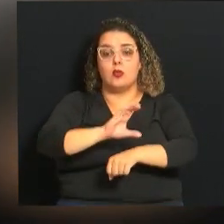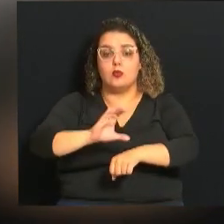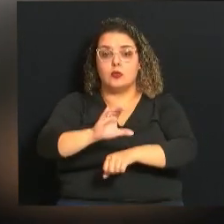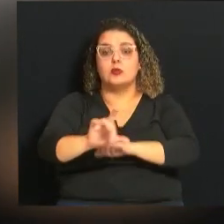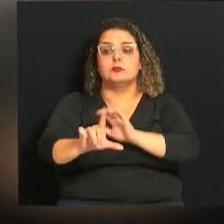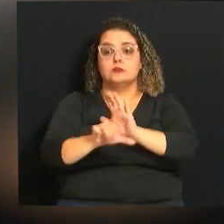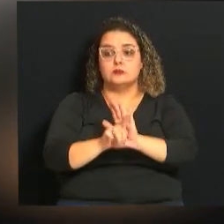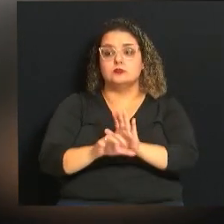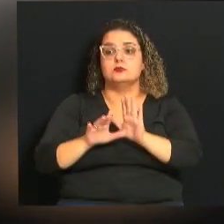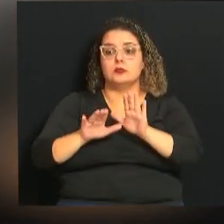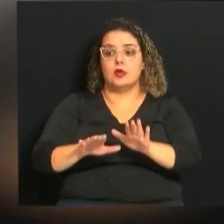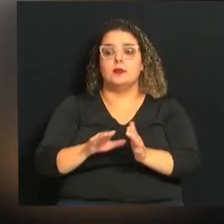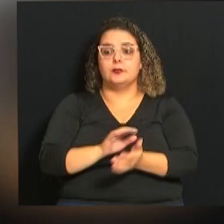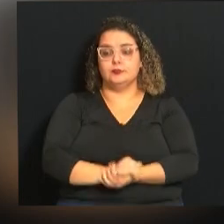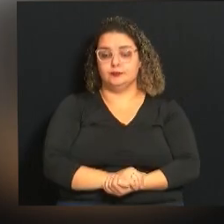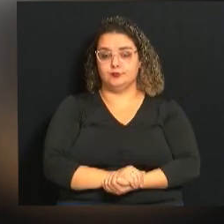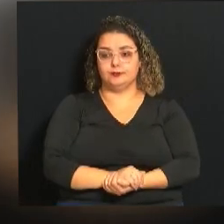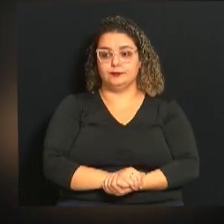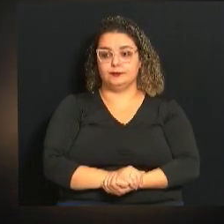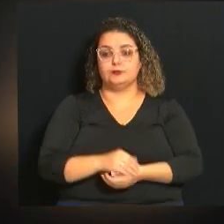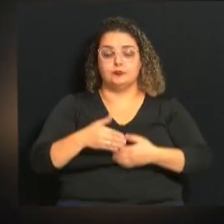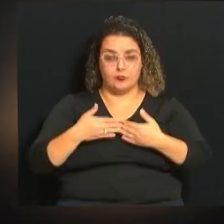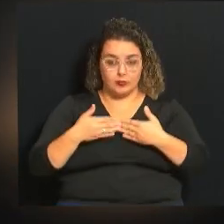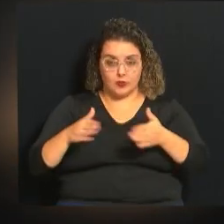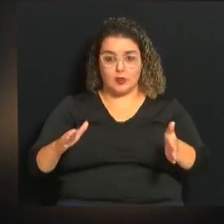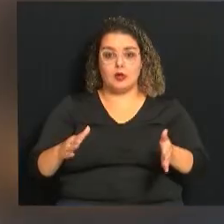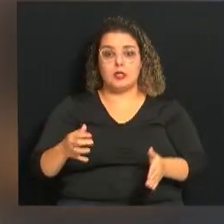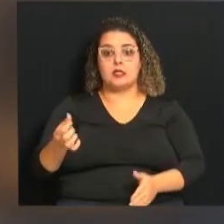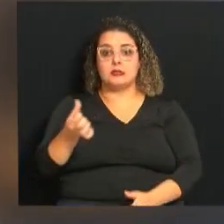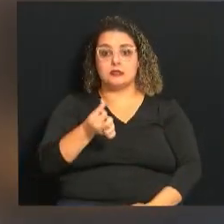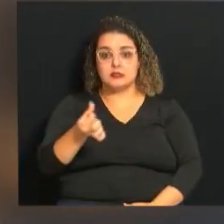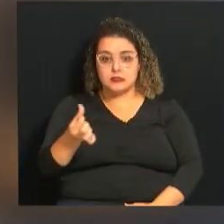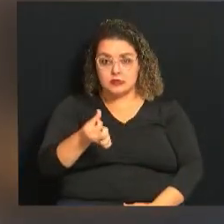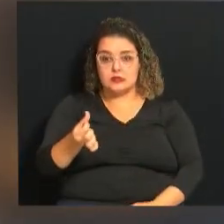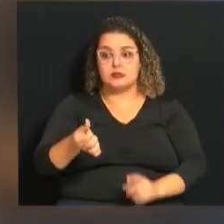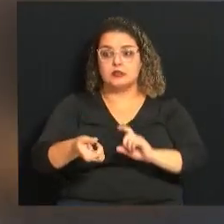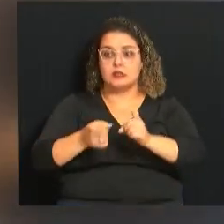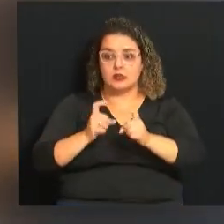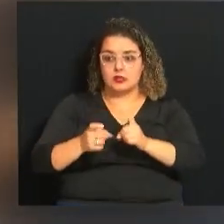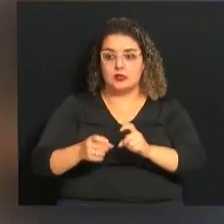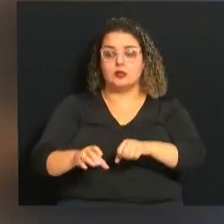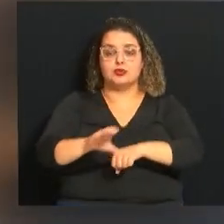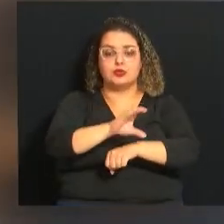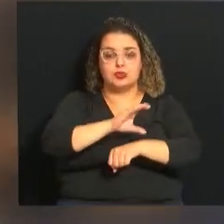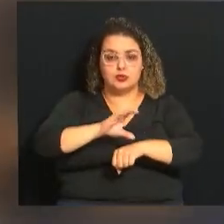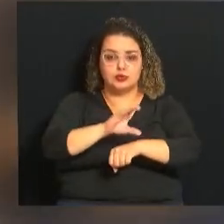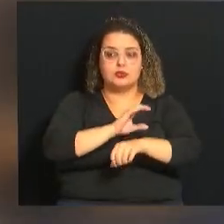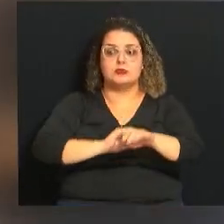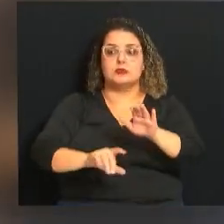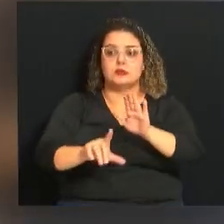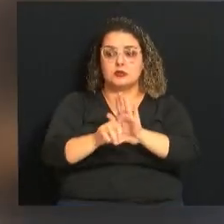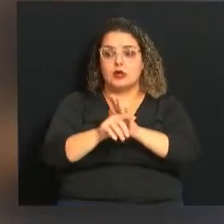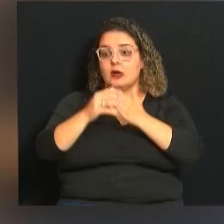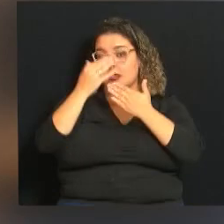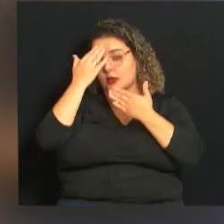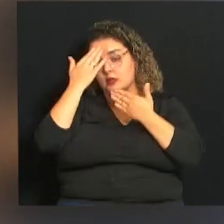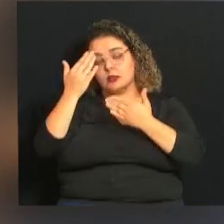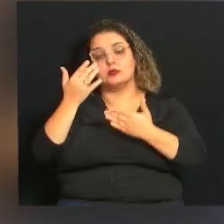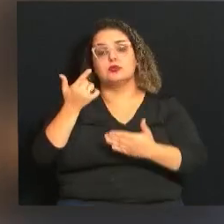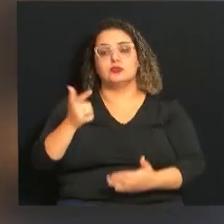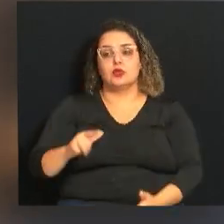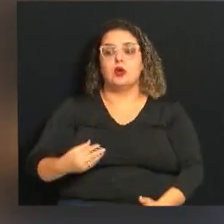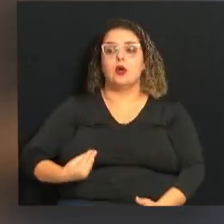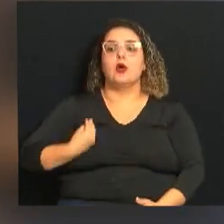Comissão Permanente de Constituição e Legalidade. Declaro aberta a sexta reunião ordinária da Comissão de Constituição e Legalidade,